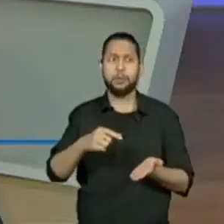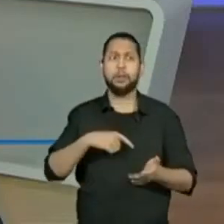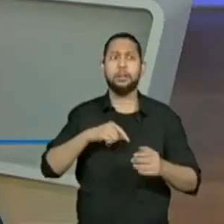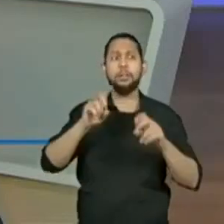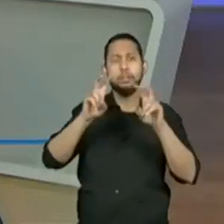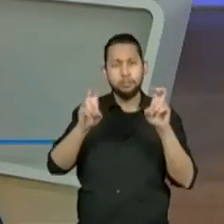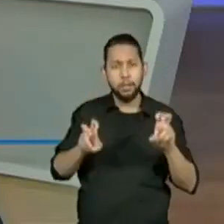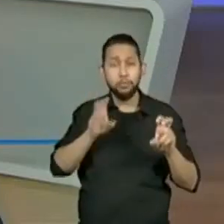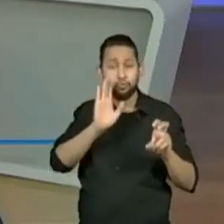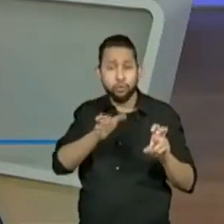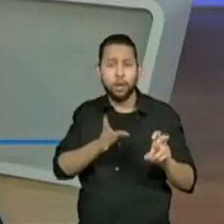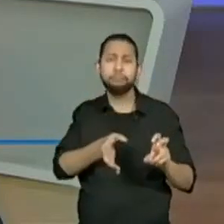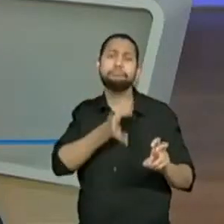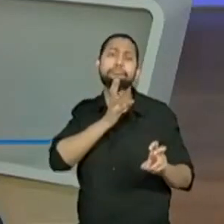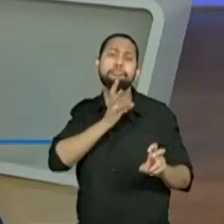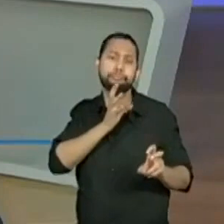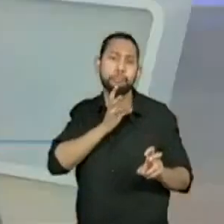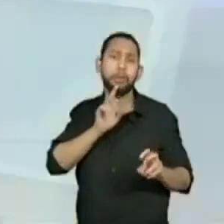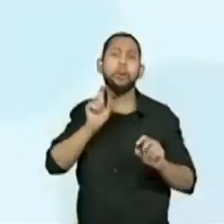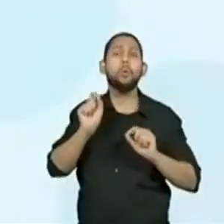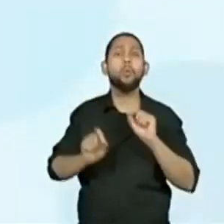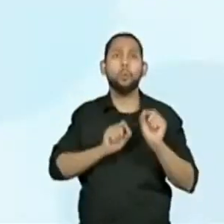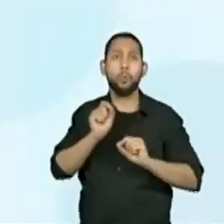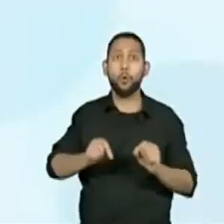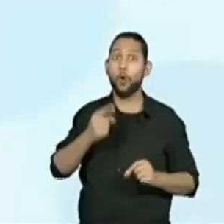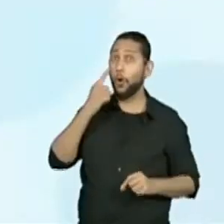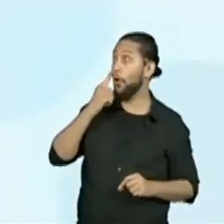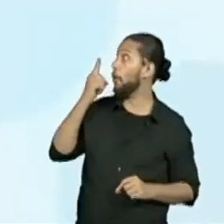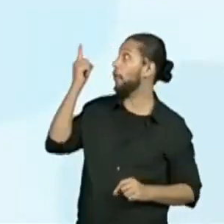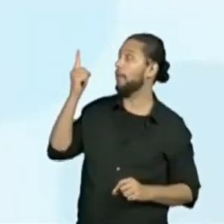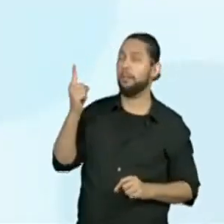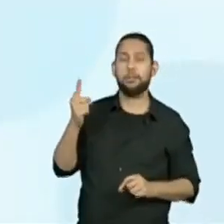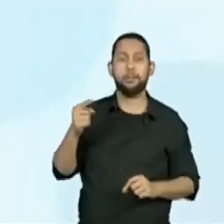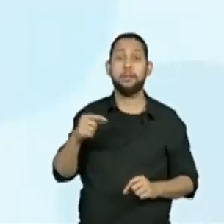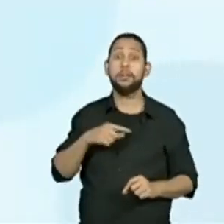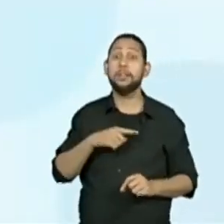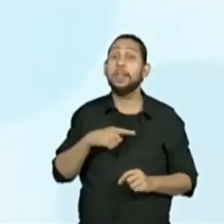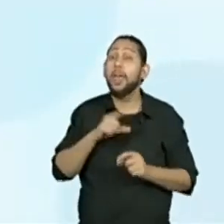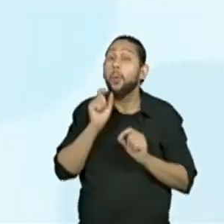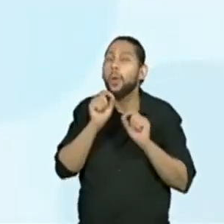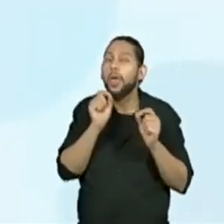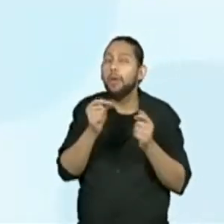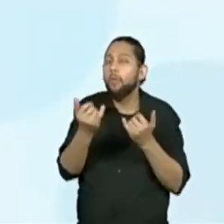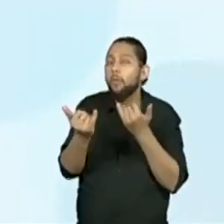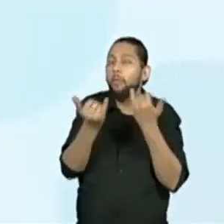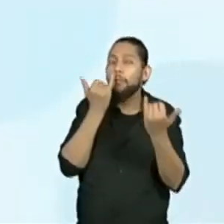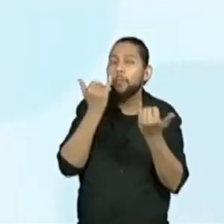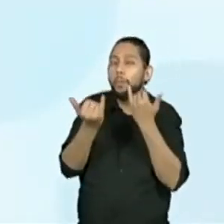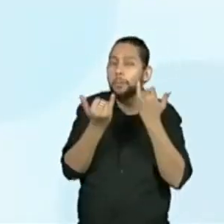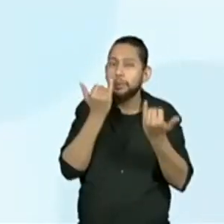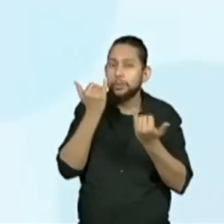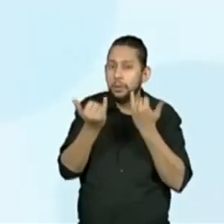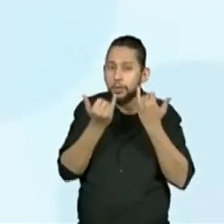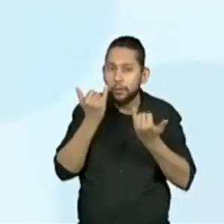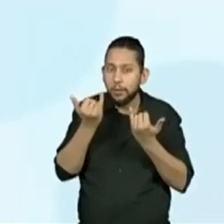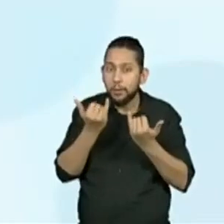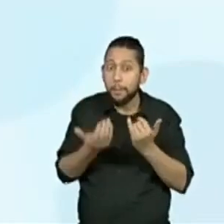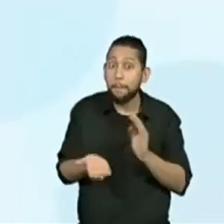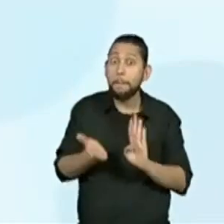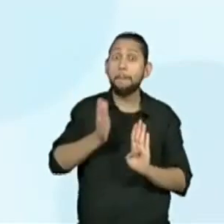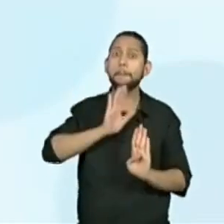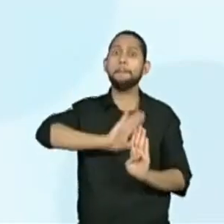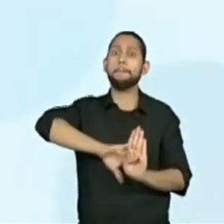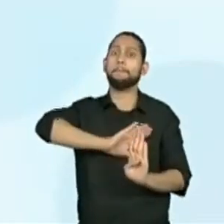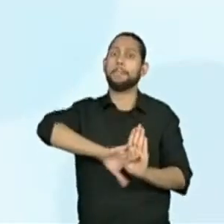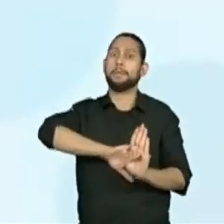que a gente já viu algumas vezes sobre informação implícita. Ou seja, nós entenderemos um pouco o que